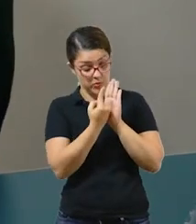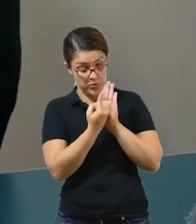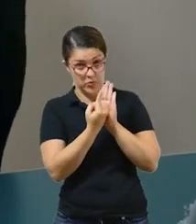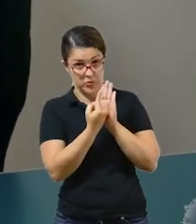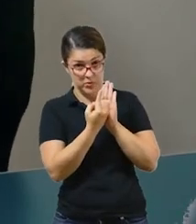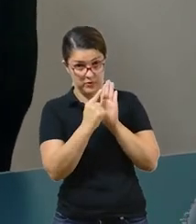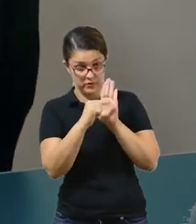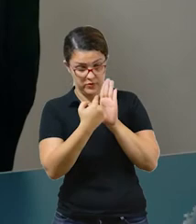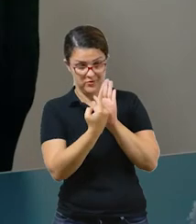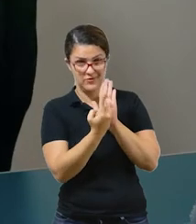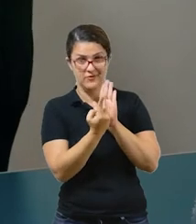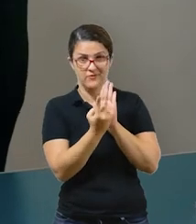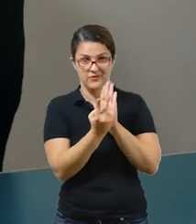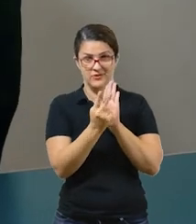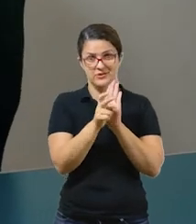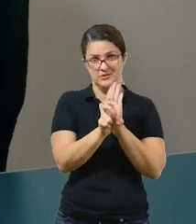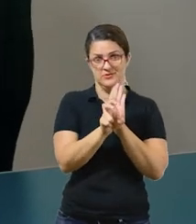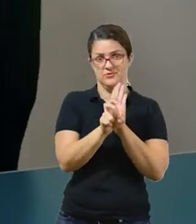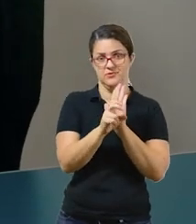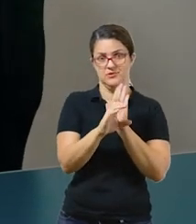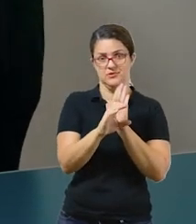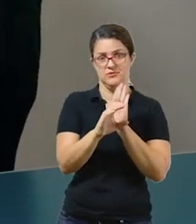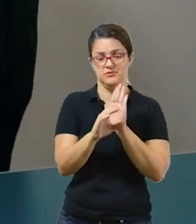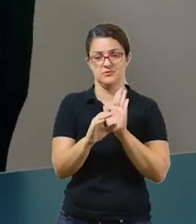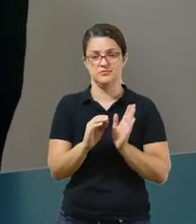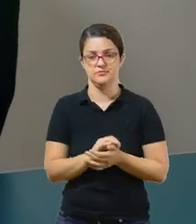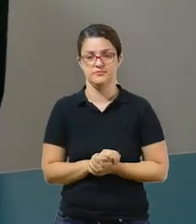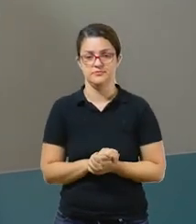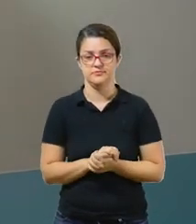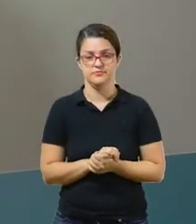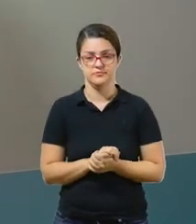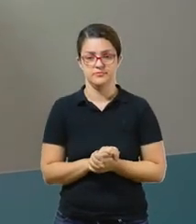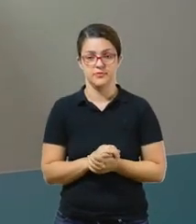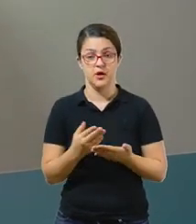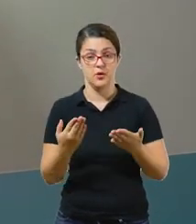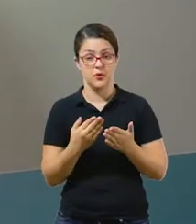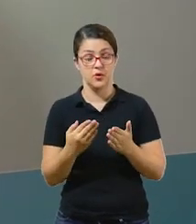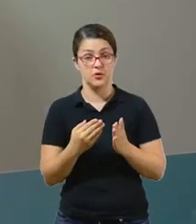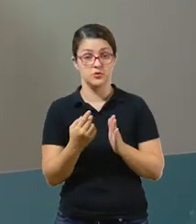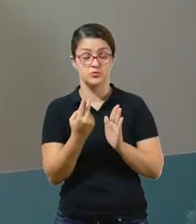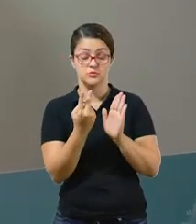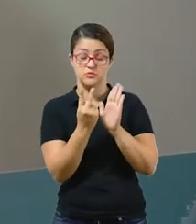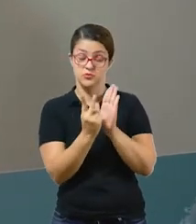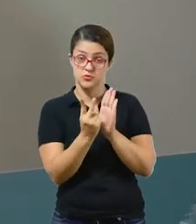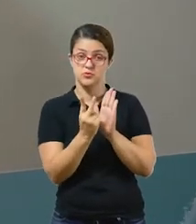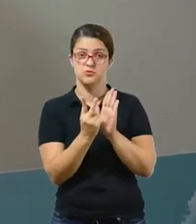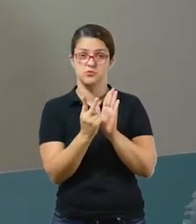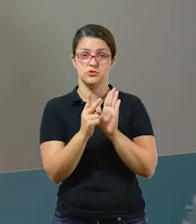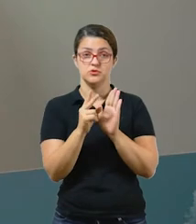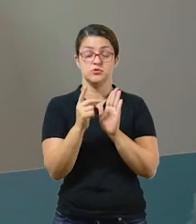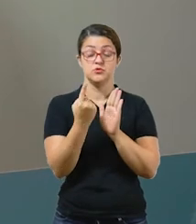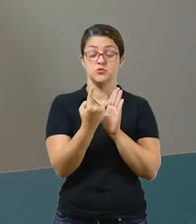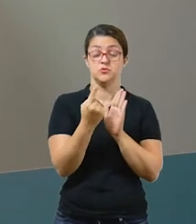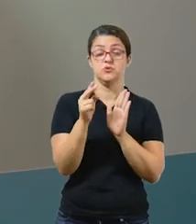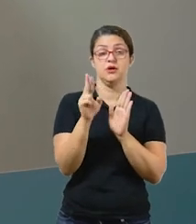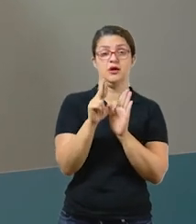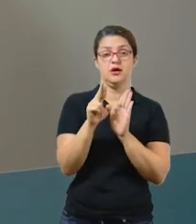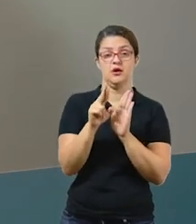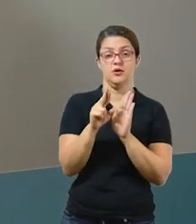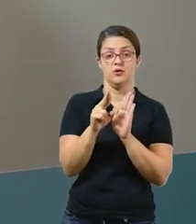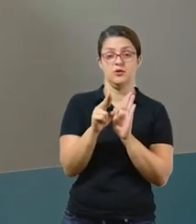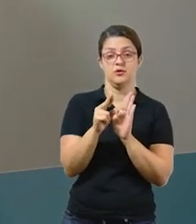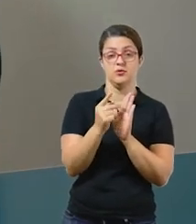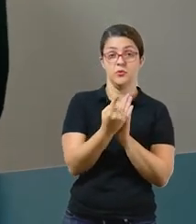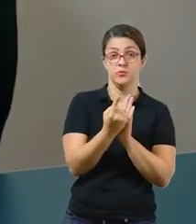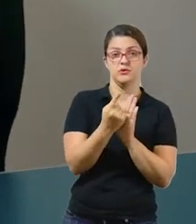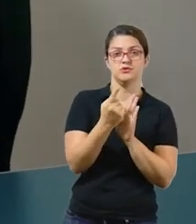vírgula, 25 centavos. 1 real e 25. Aqui nós temos duas moedas de 1 real, uma de 25 e uma de